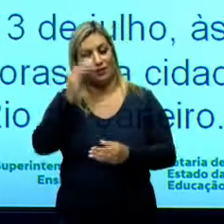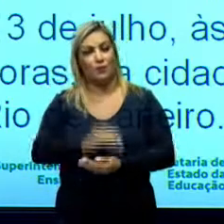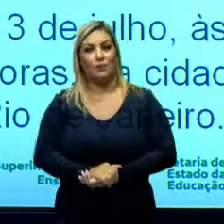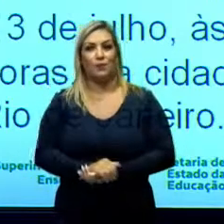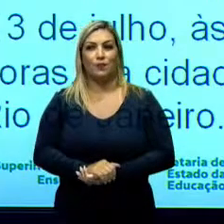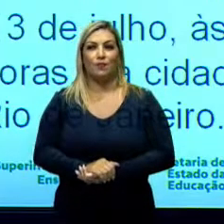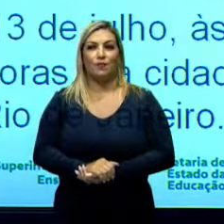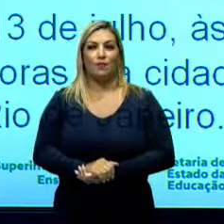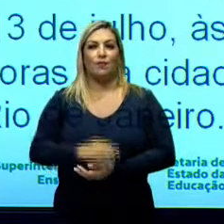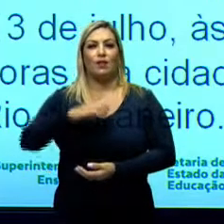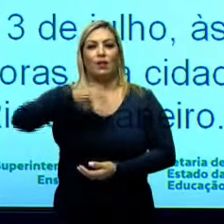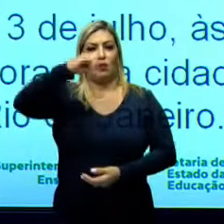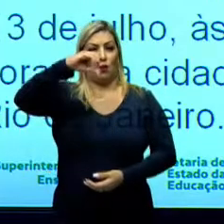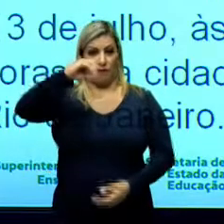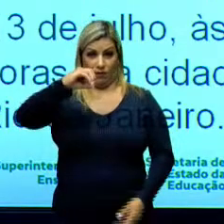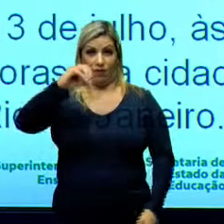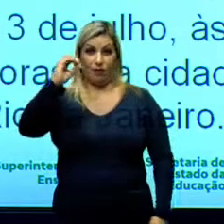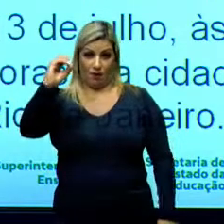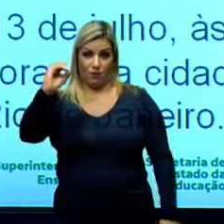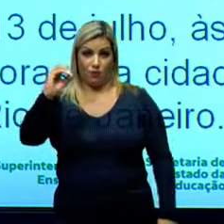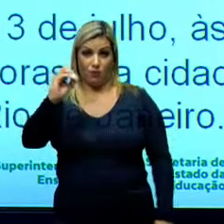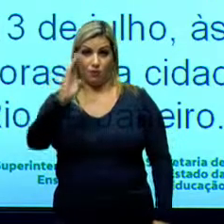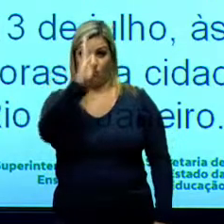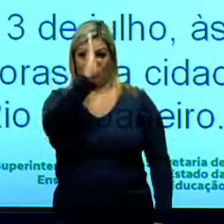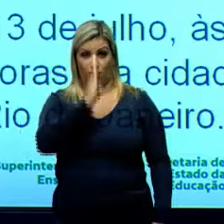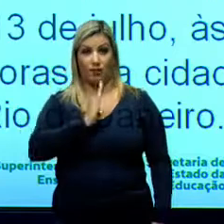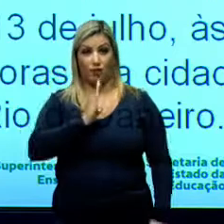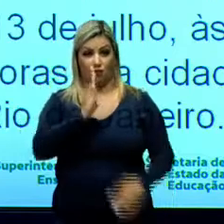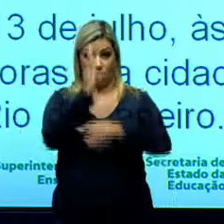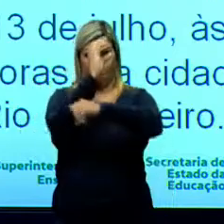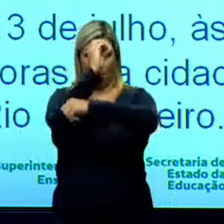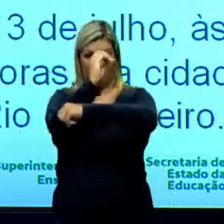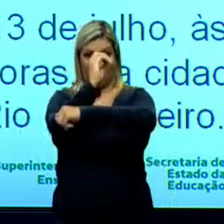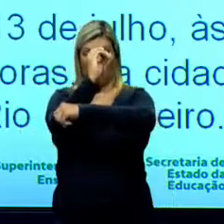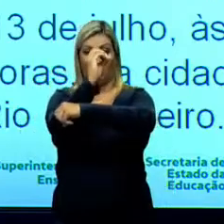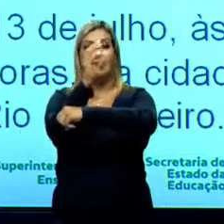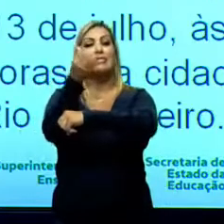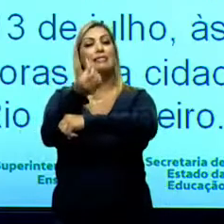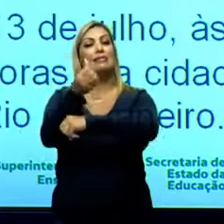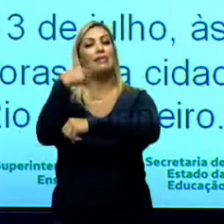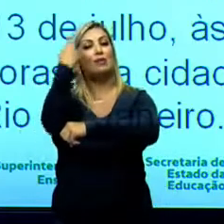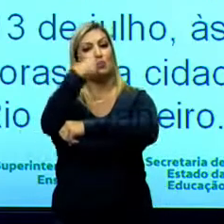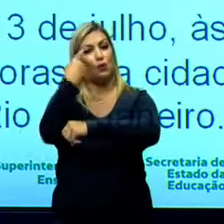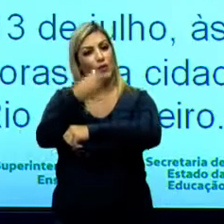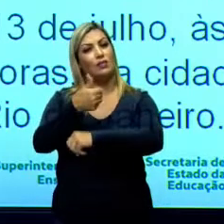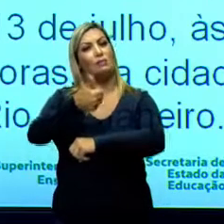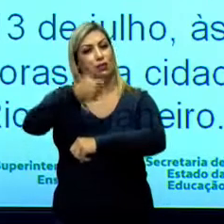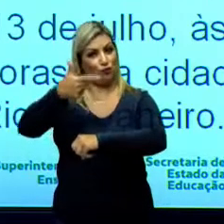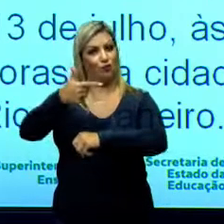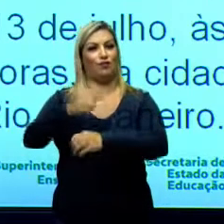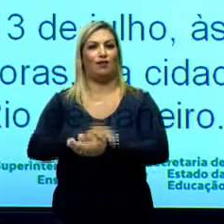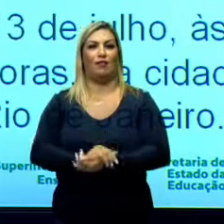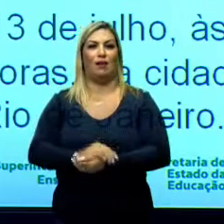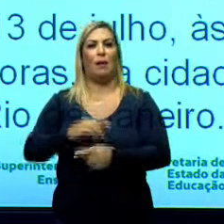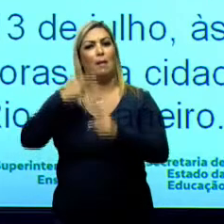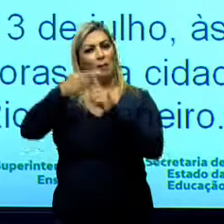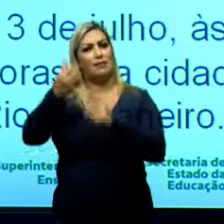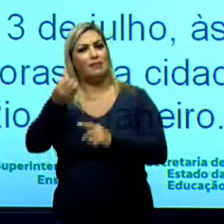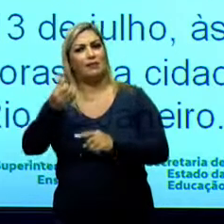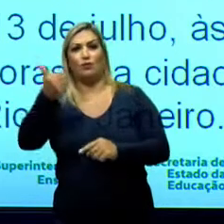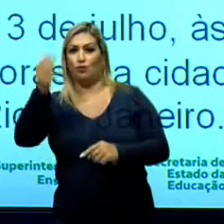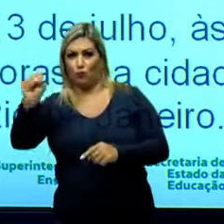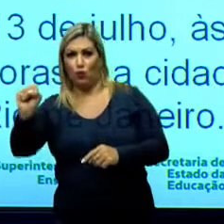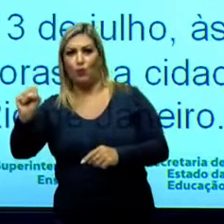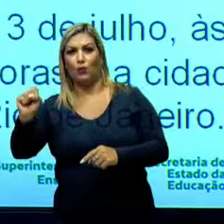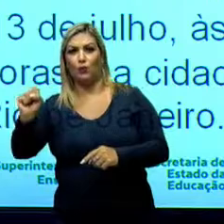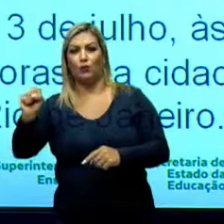eu tenho aqui, ó, 90 graus, passaram-se quantas horas? 6 horas, meio-dia, tá? Mais 6 horas, 18